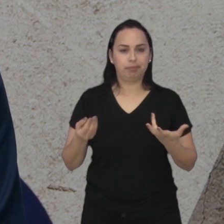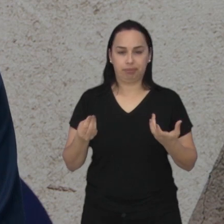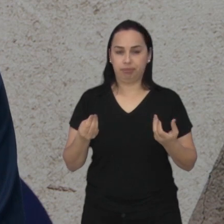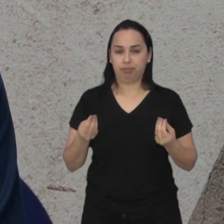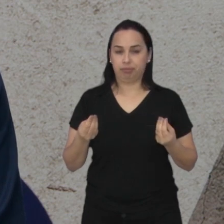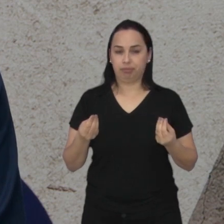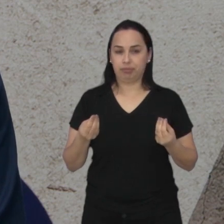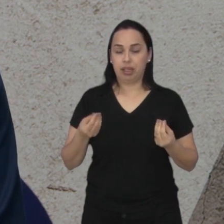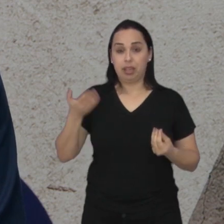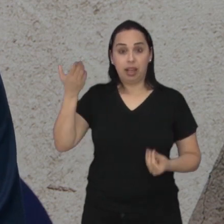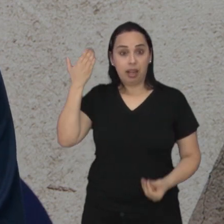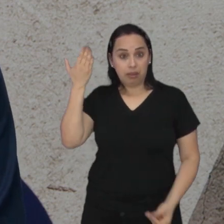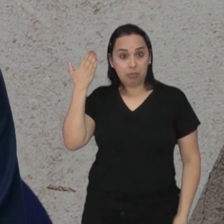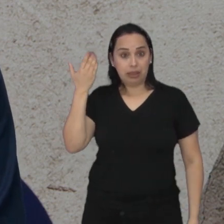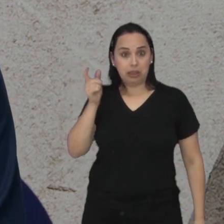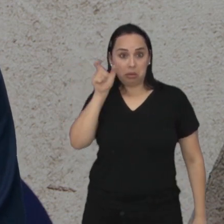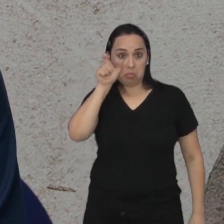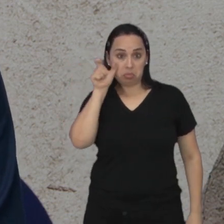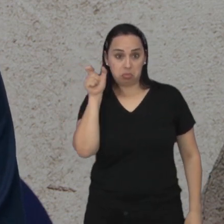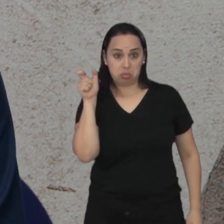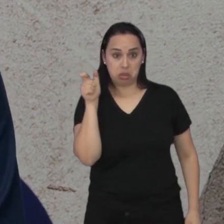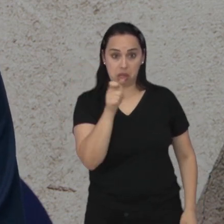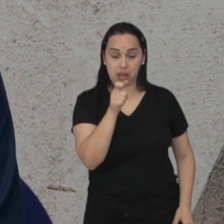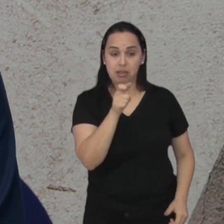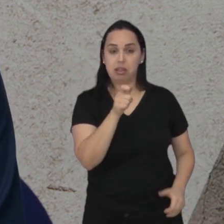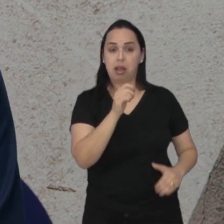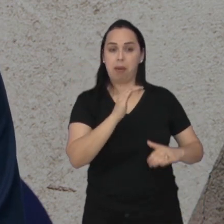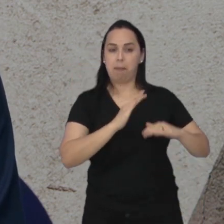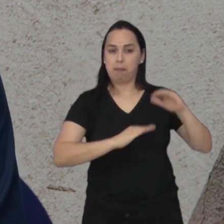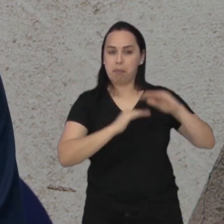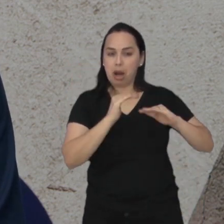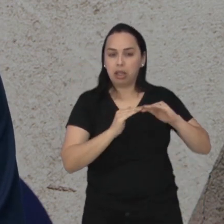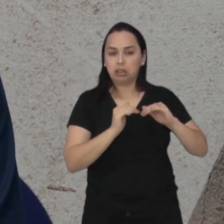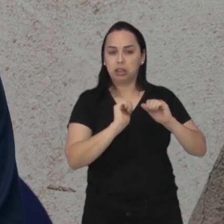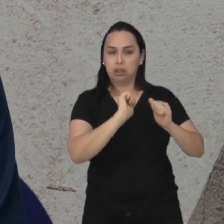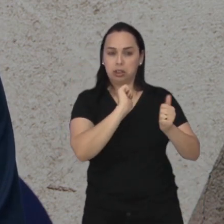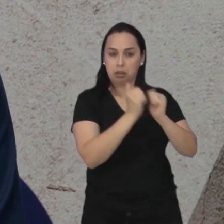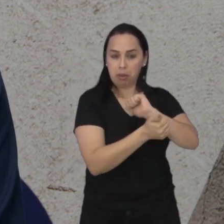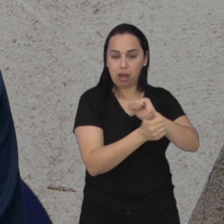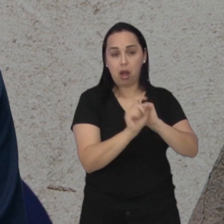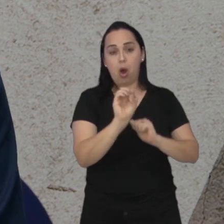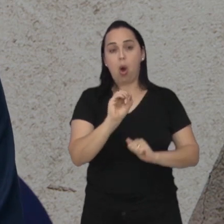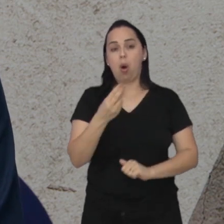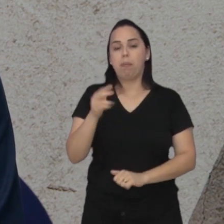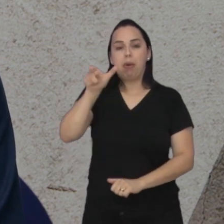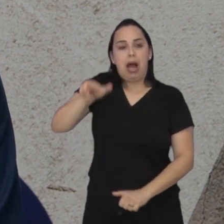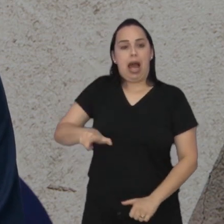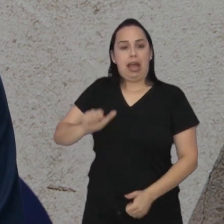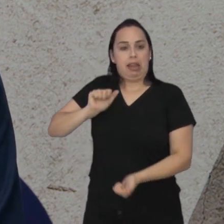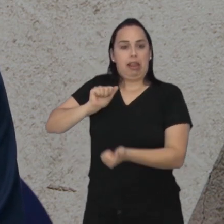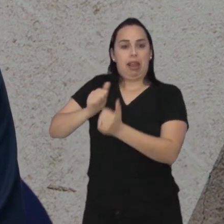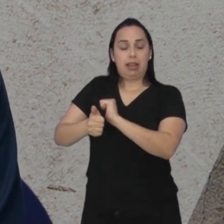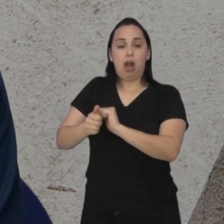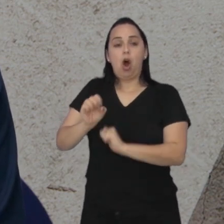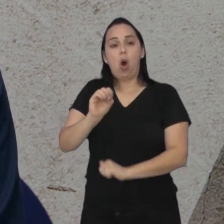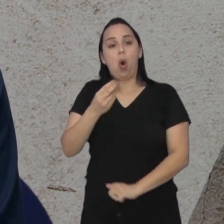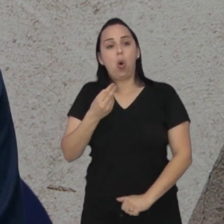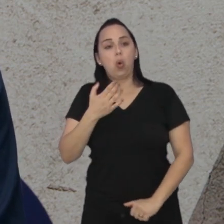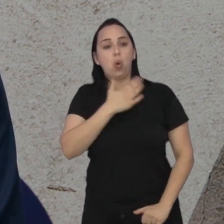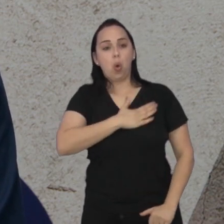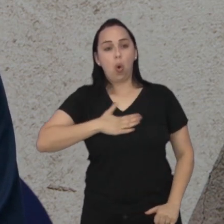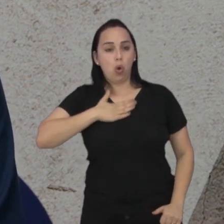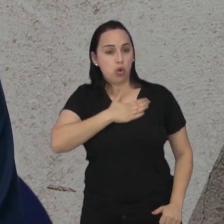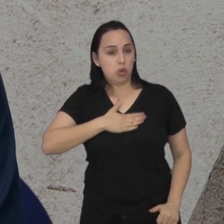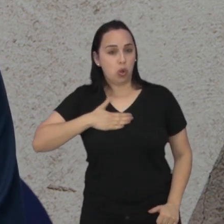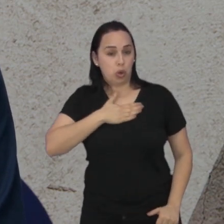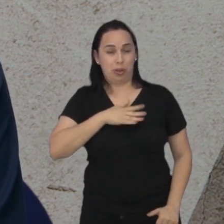teve um interesse em prática esportiva, foi um atleta, ou ele gostou bastante